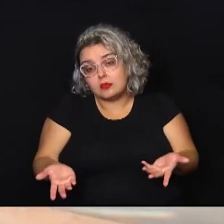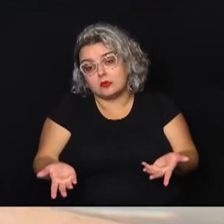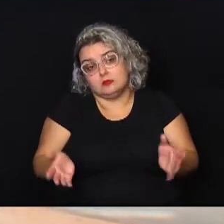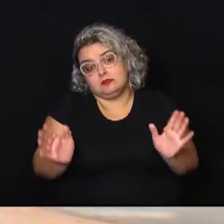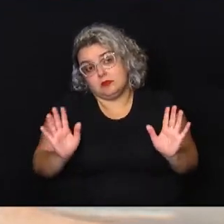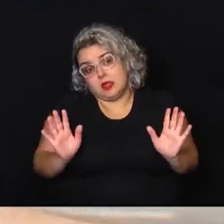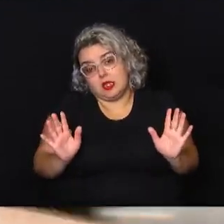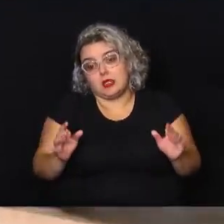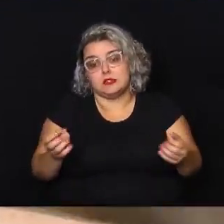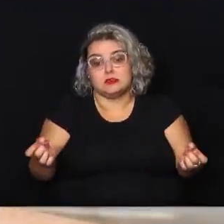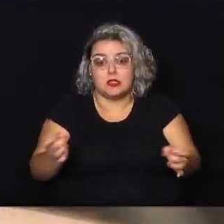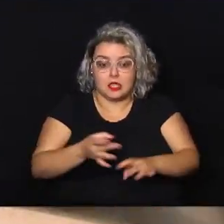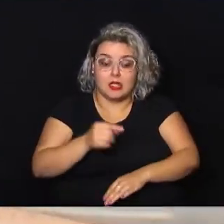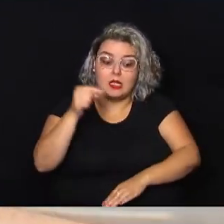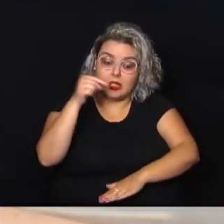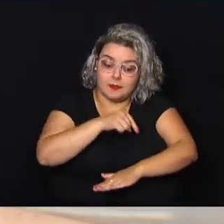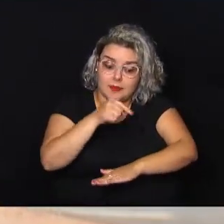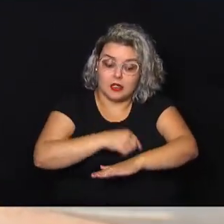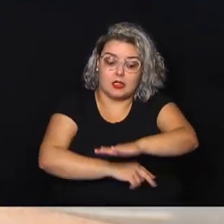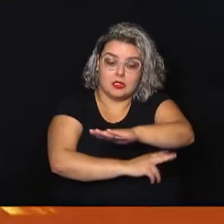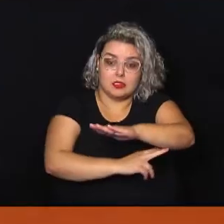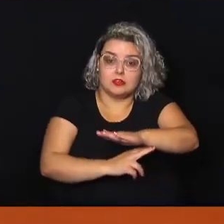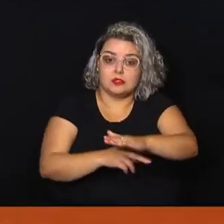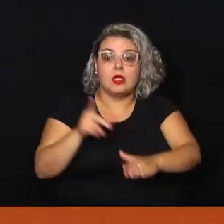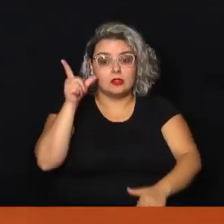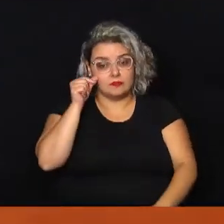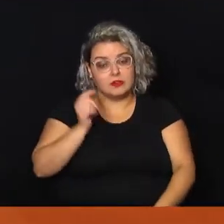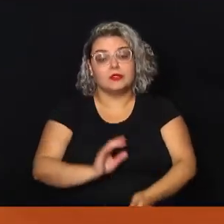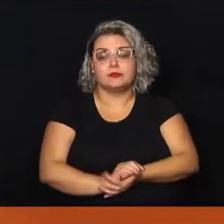acaba bastante, já desafoga bastante.